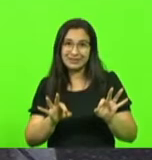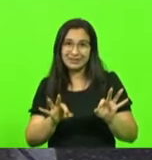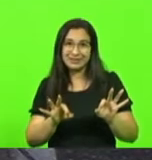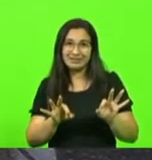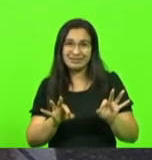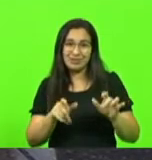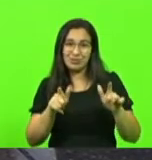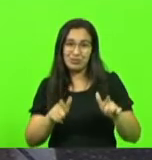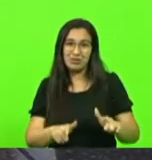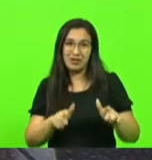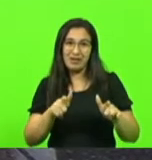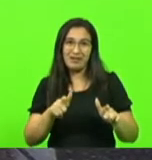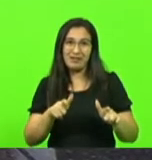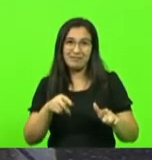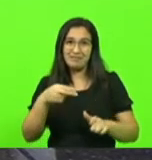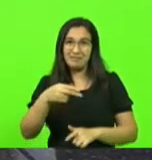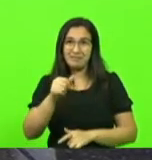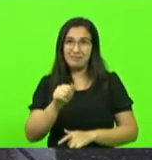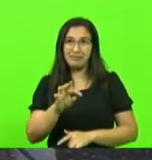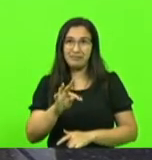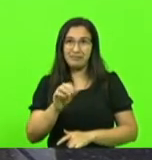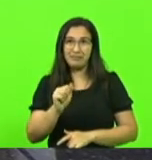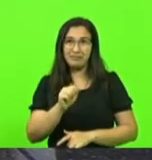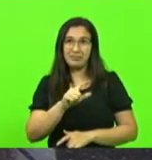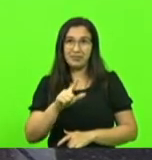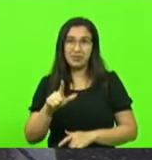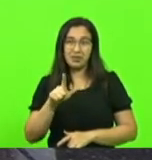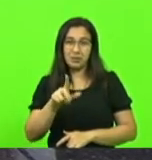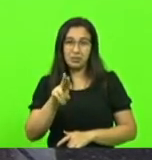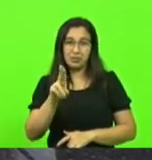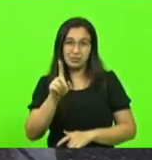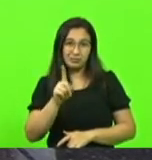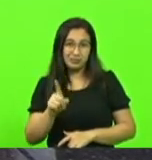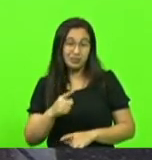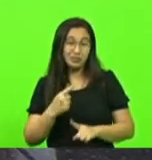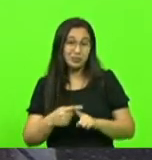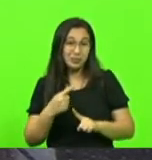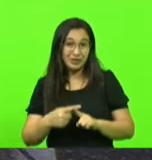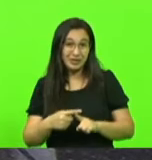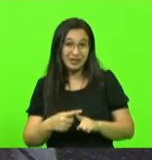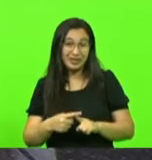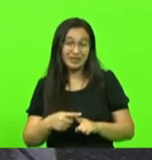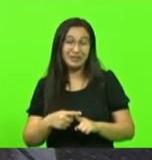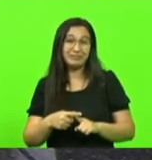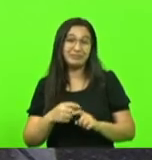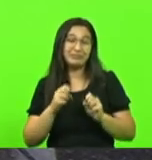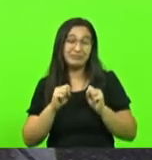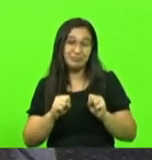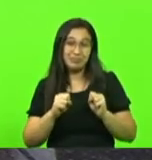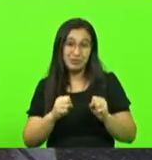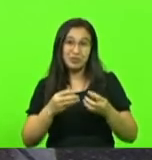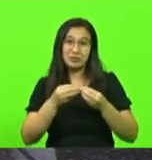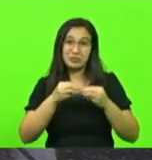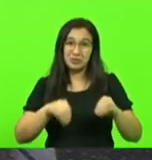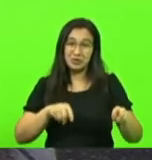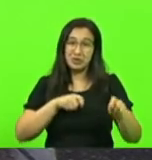financeiramente ia ser uma lástima para a cidade de Gramado.